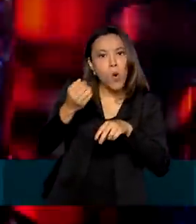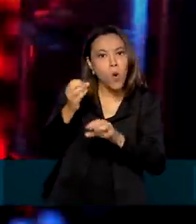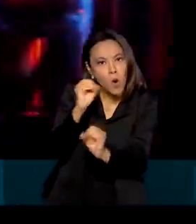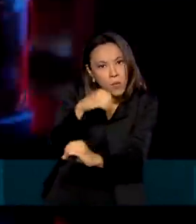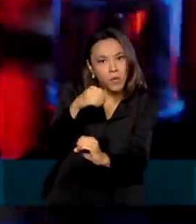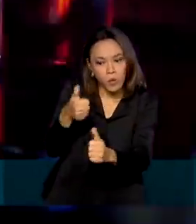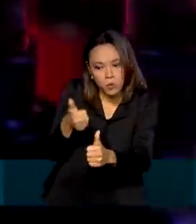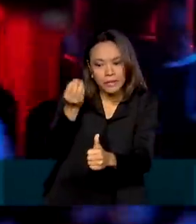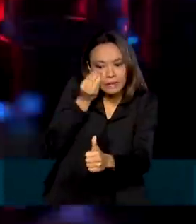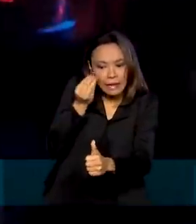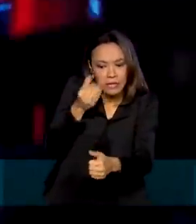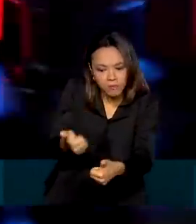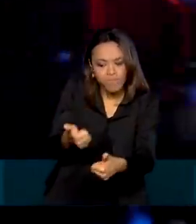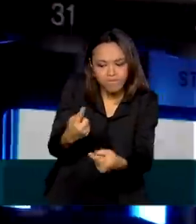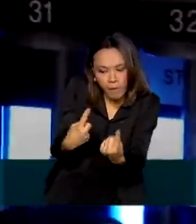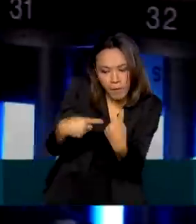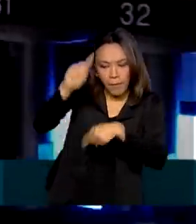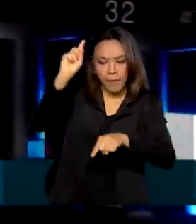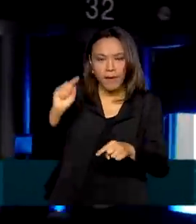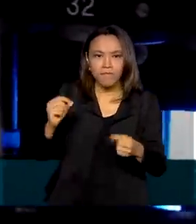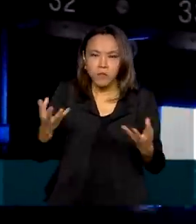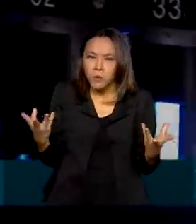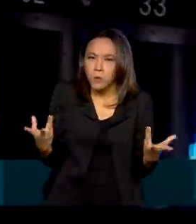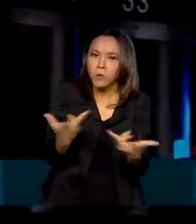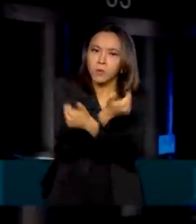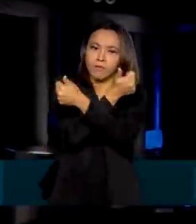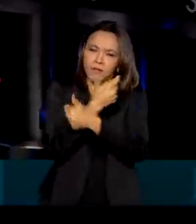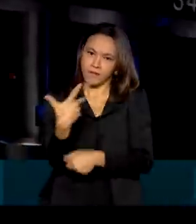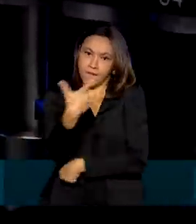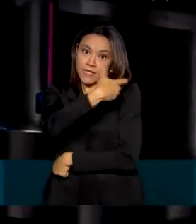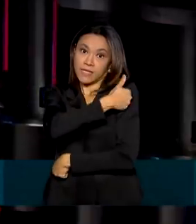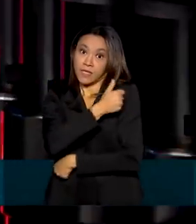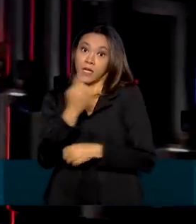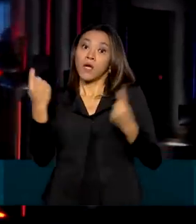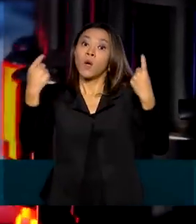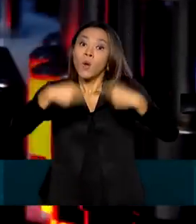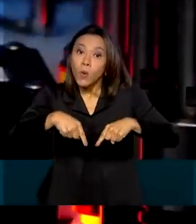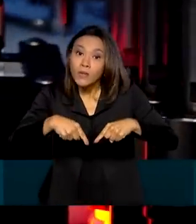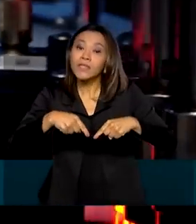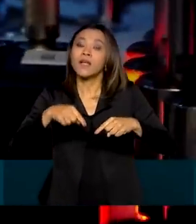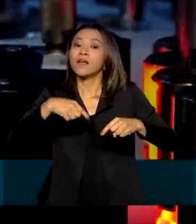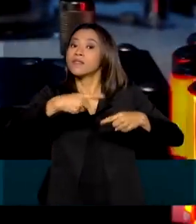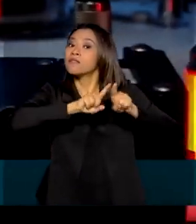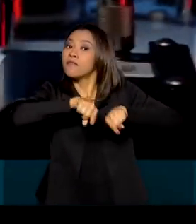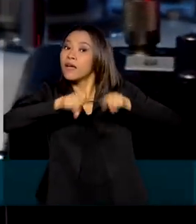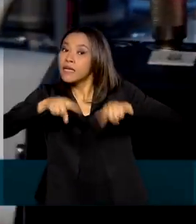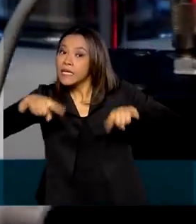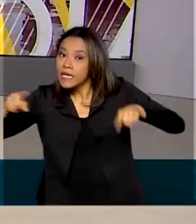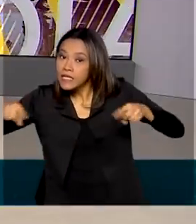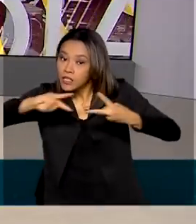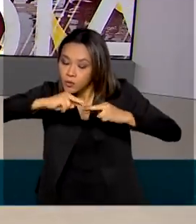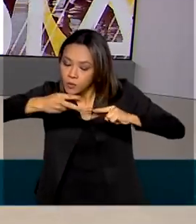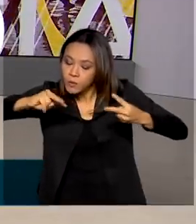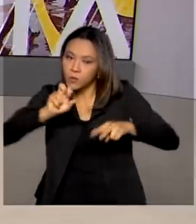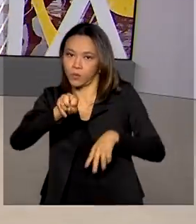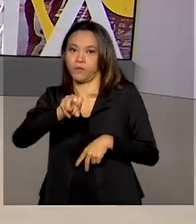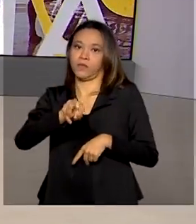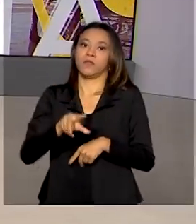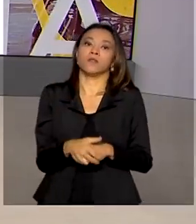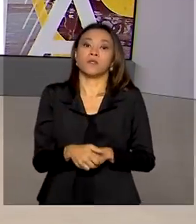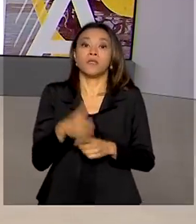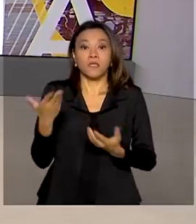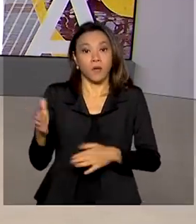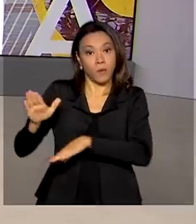demonstram a eficácia dessa vacina para a proteção contra as variantes que apresentam mutação. Agora, segundo o